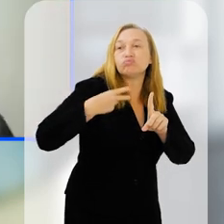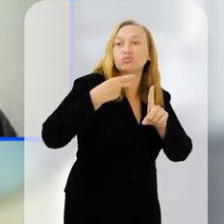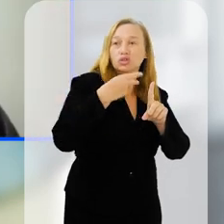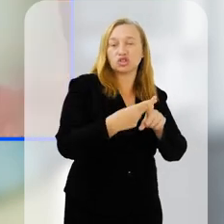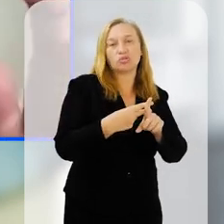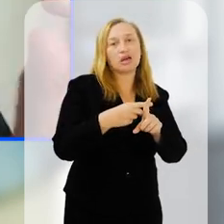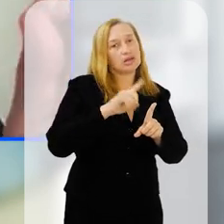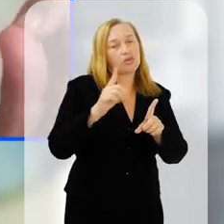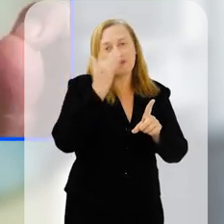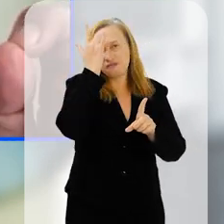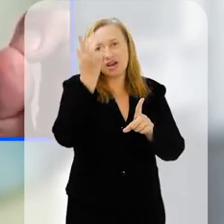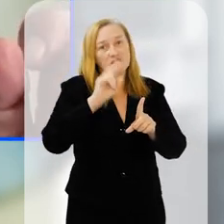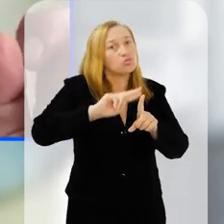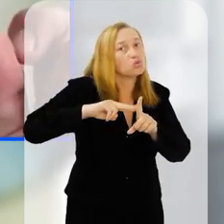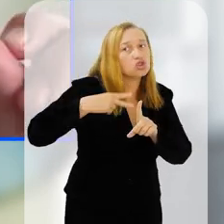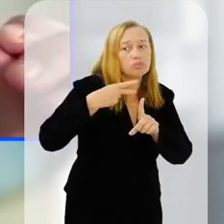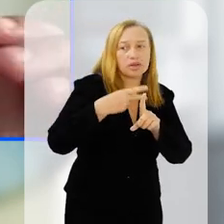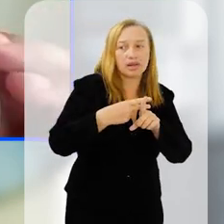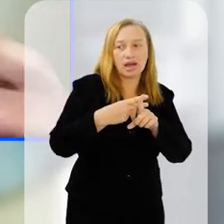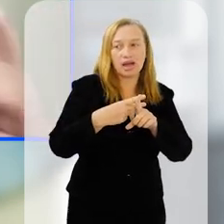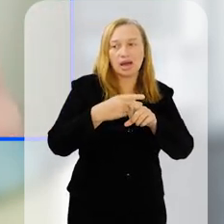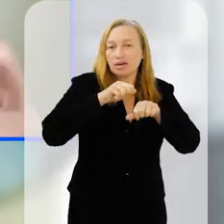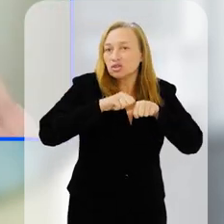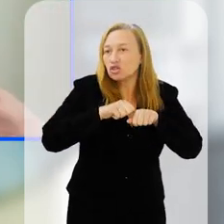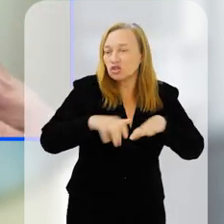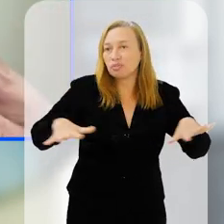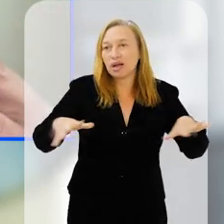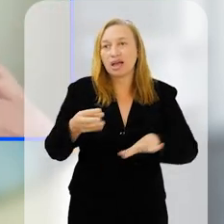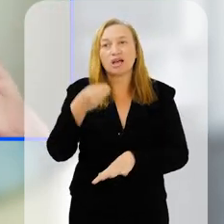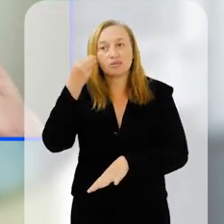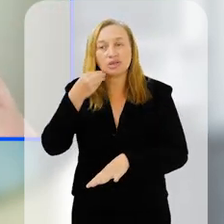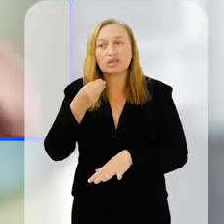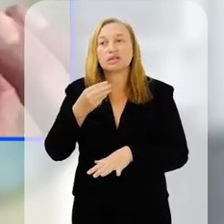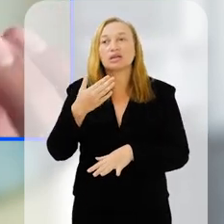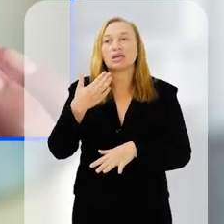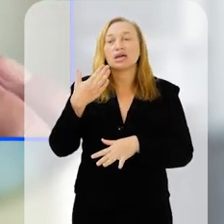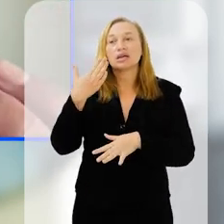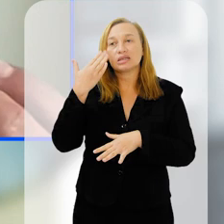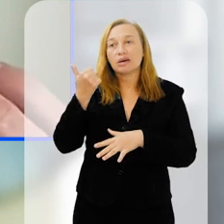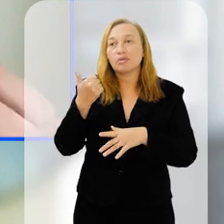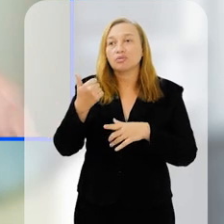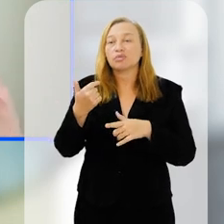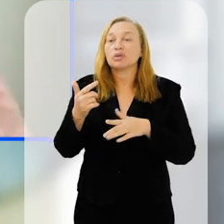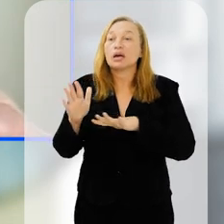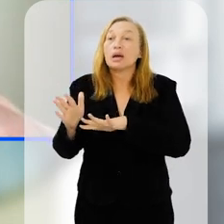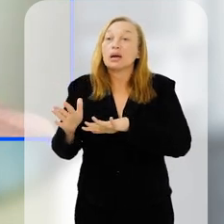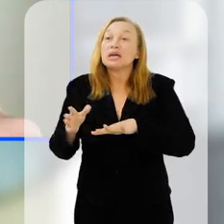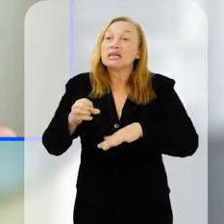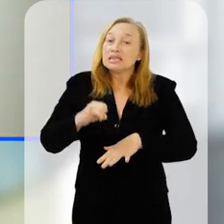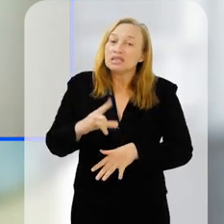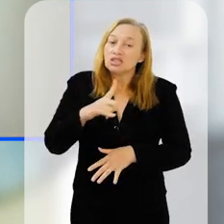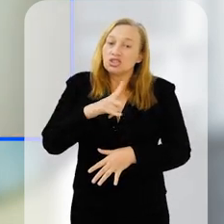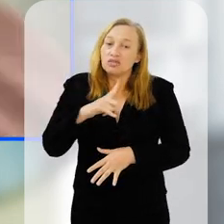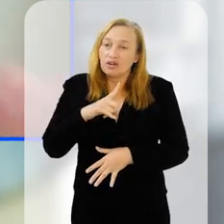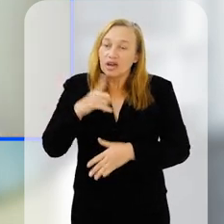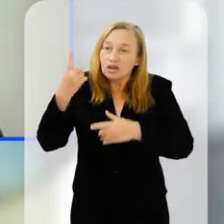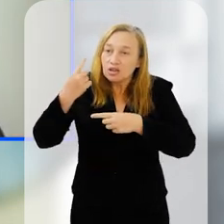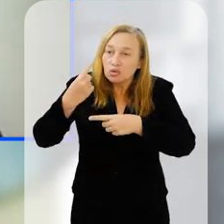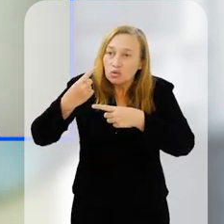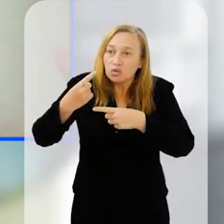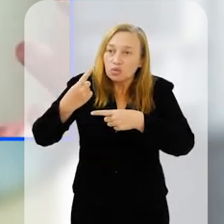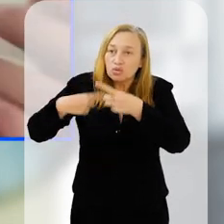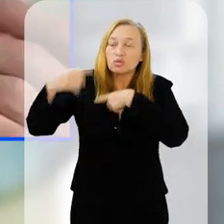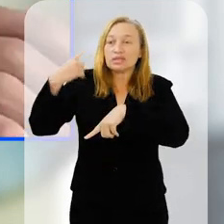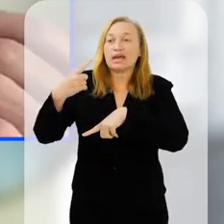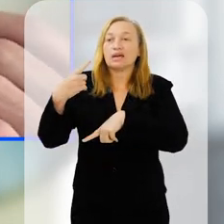multiplicado. Não é fácil multiplicar experimentos. Quando se faz em pequena escala, os problemas são muito menores. mas, se a gente tiver